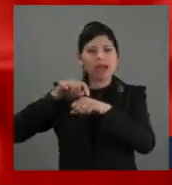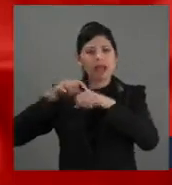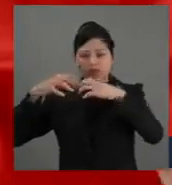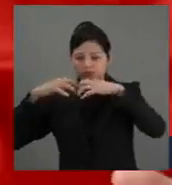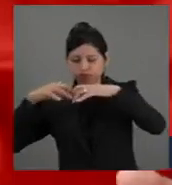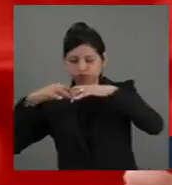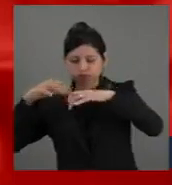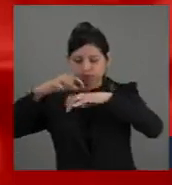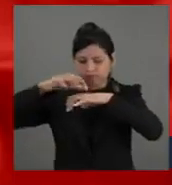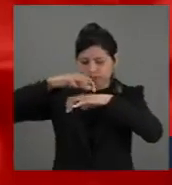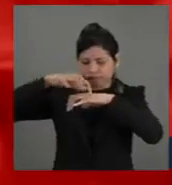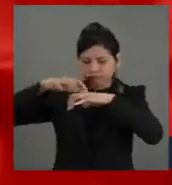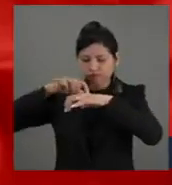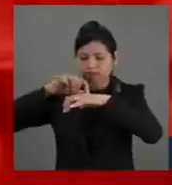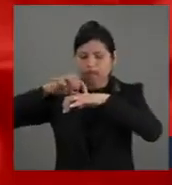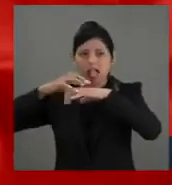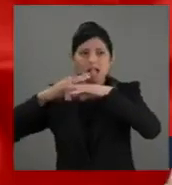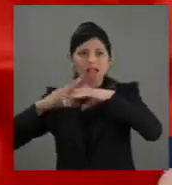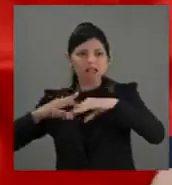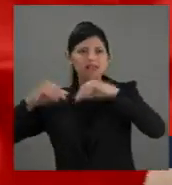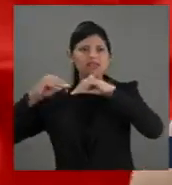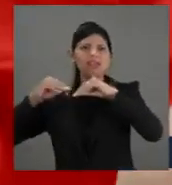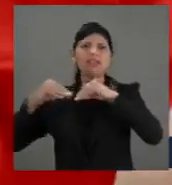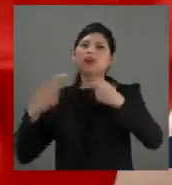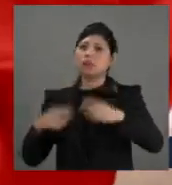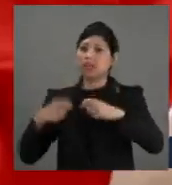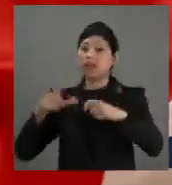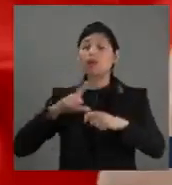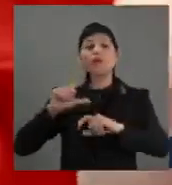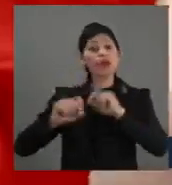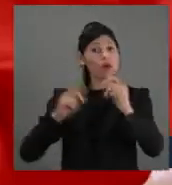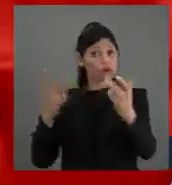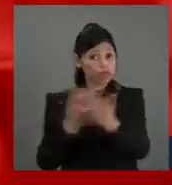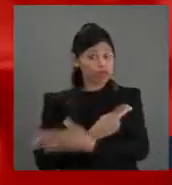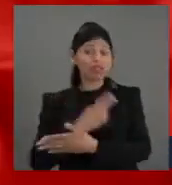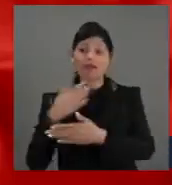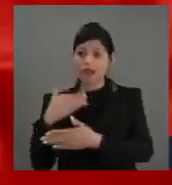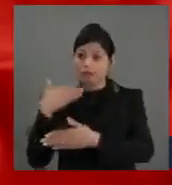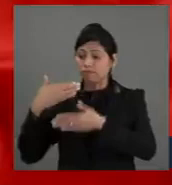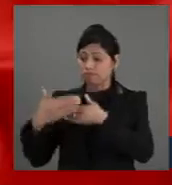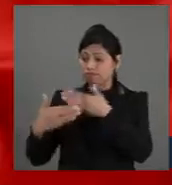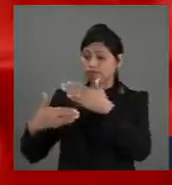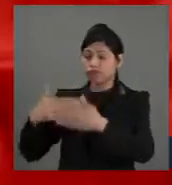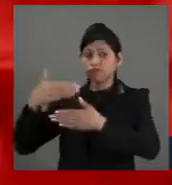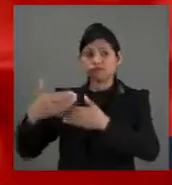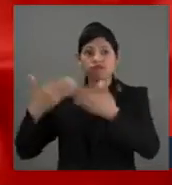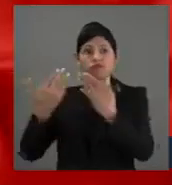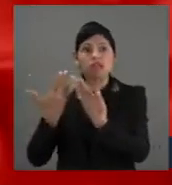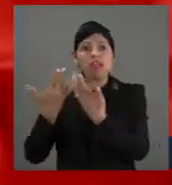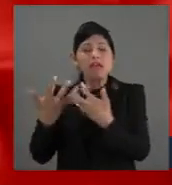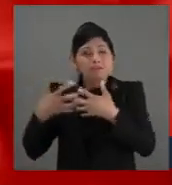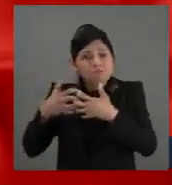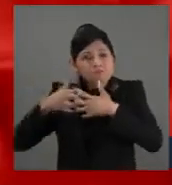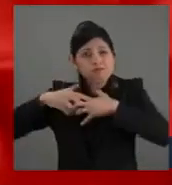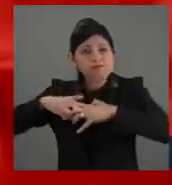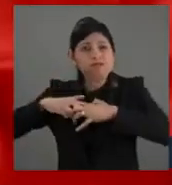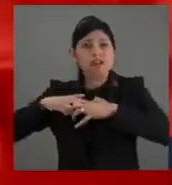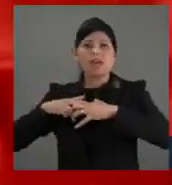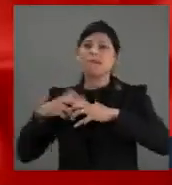fases iniciais, é viável atrasar a sua progressão e gerenciar os sintomas com mais